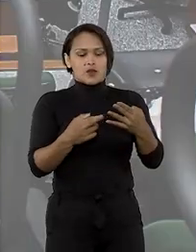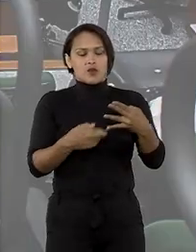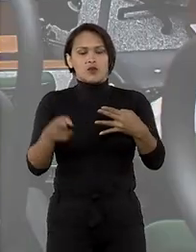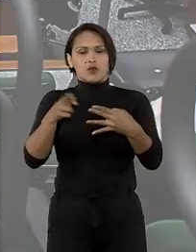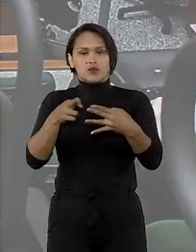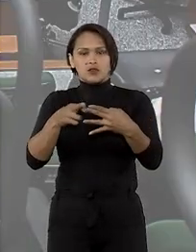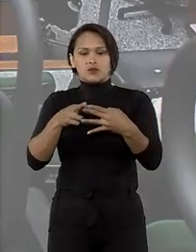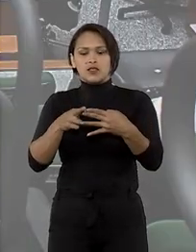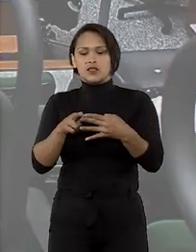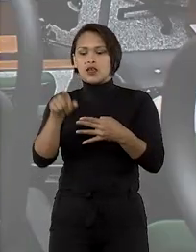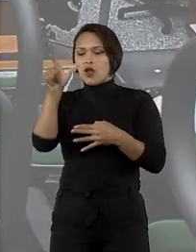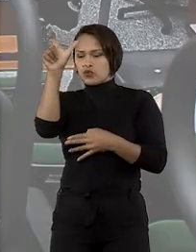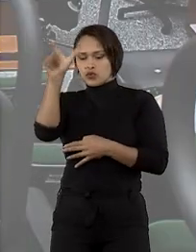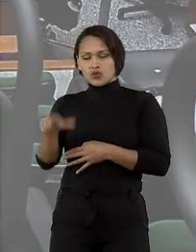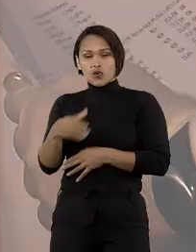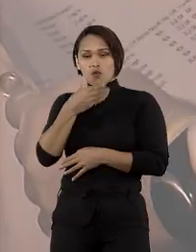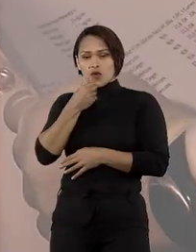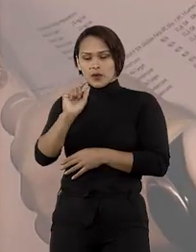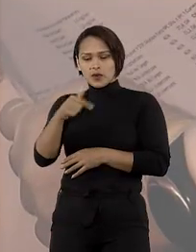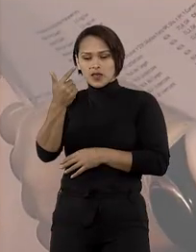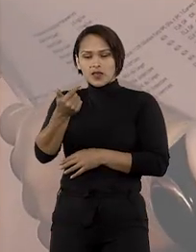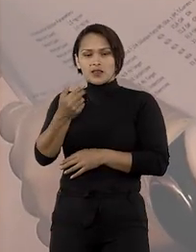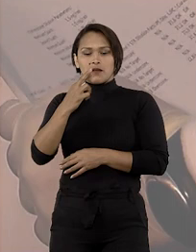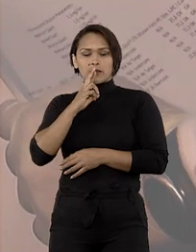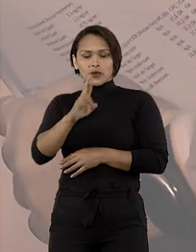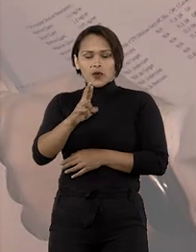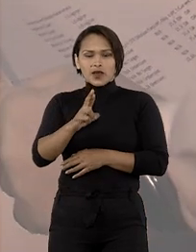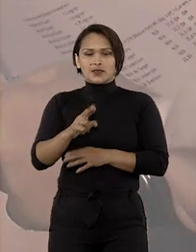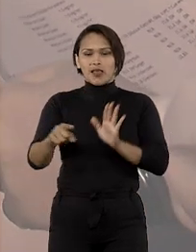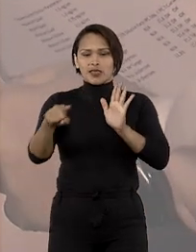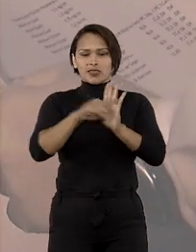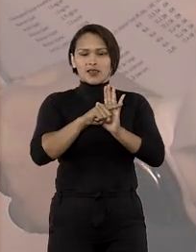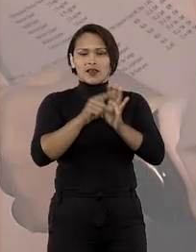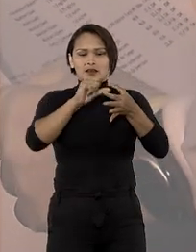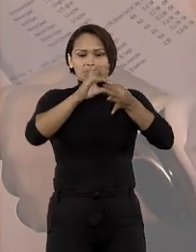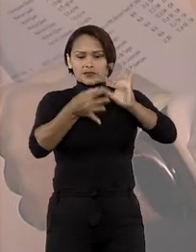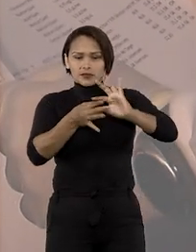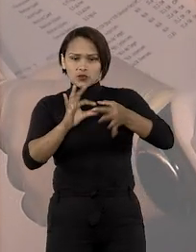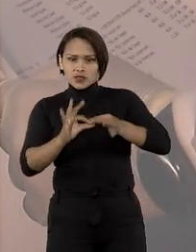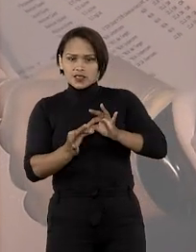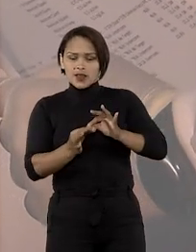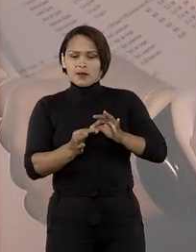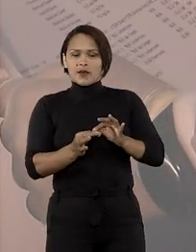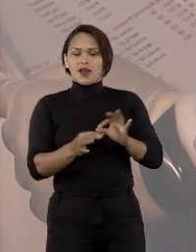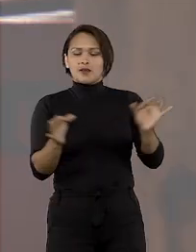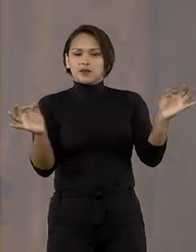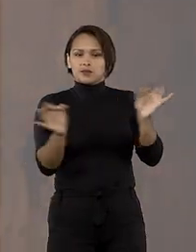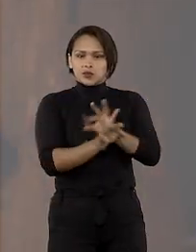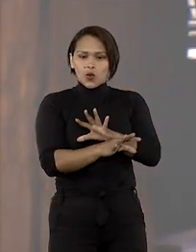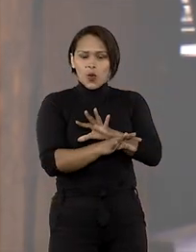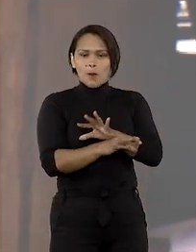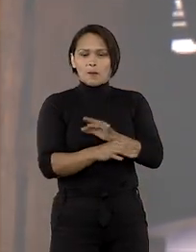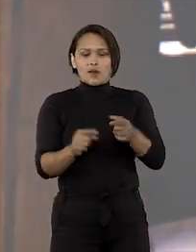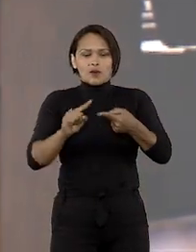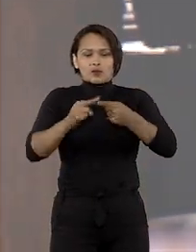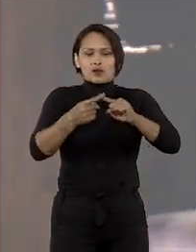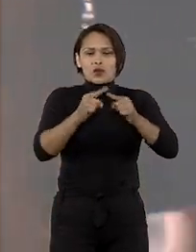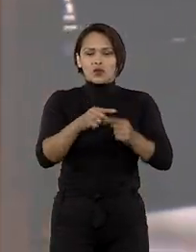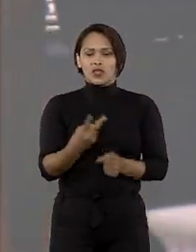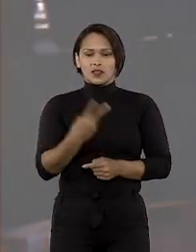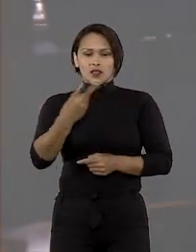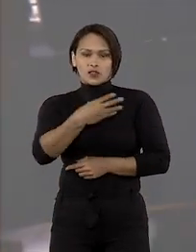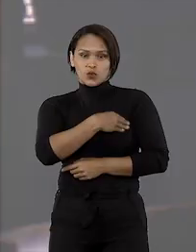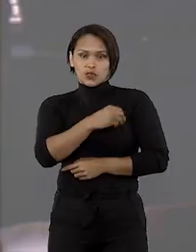o recurso especial de um homem que, depois do resultado negativo do exame genético, rompeu relações com as duas filhas